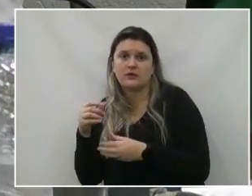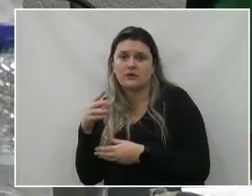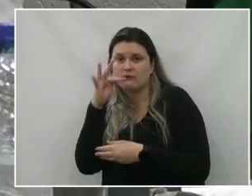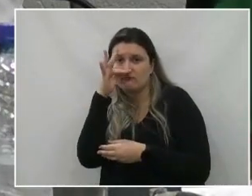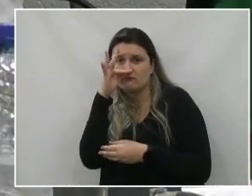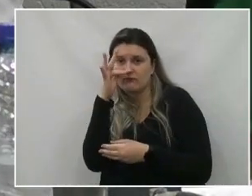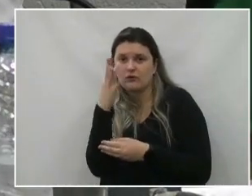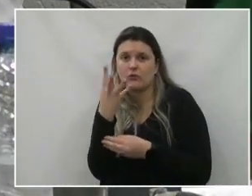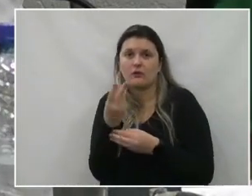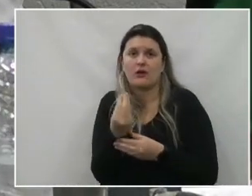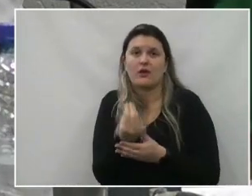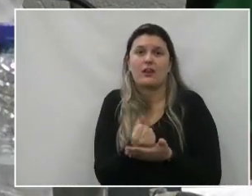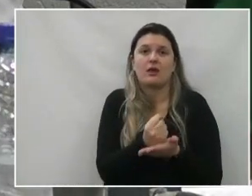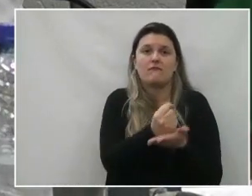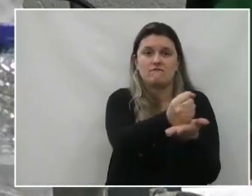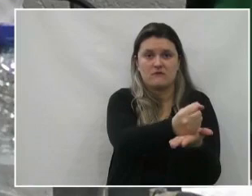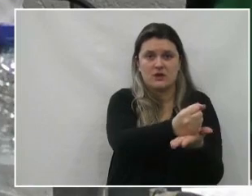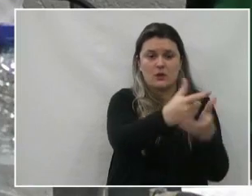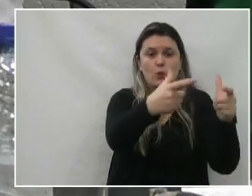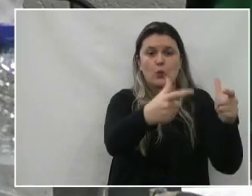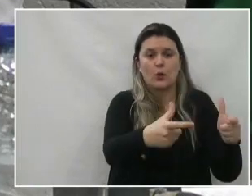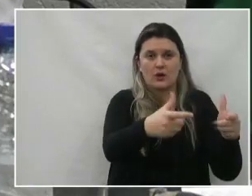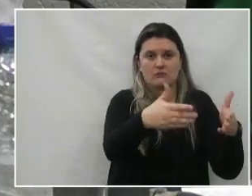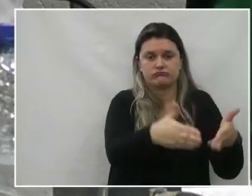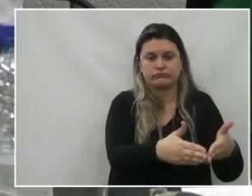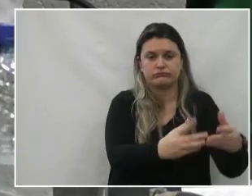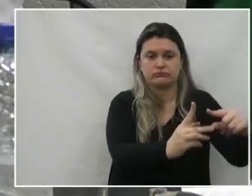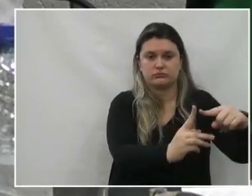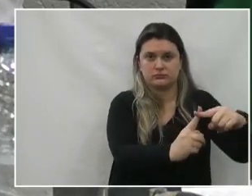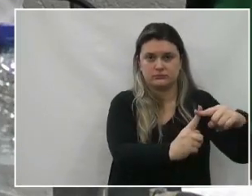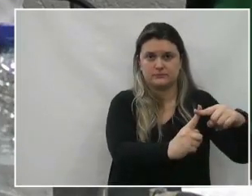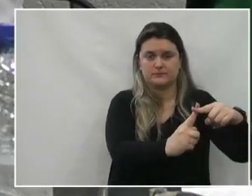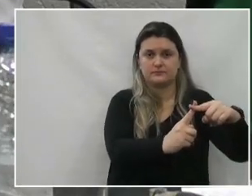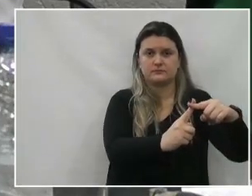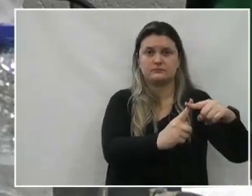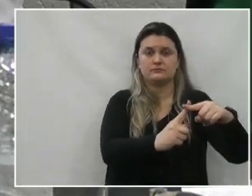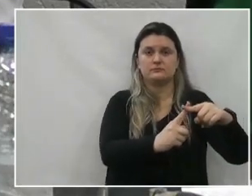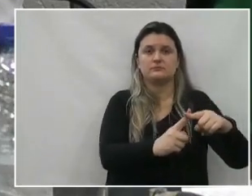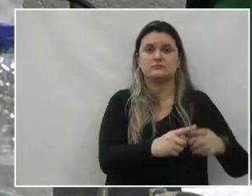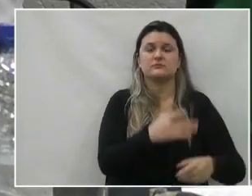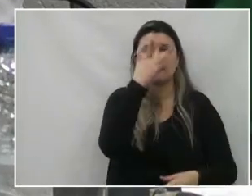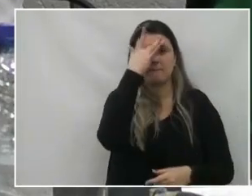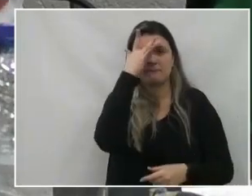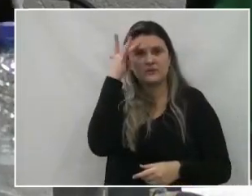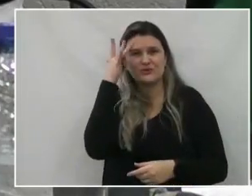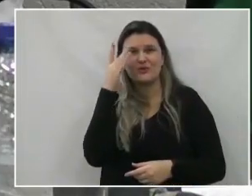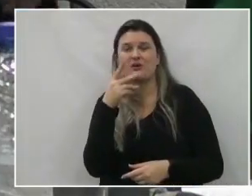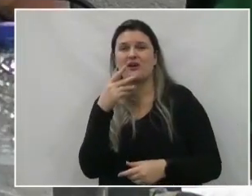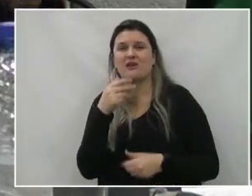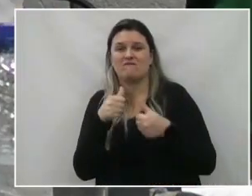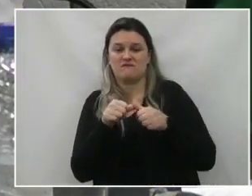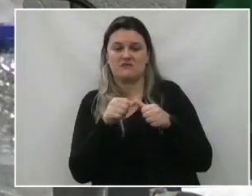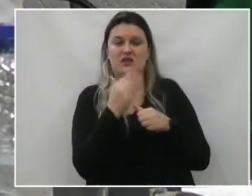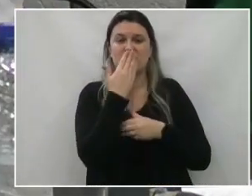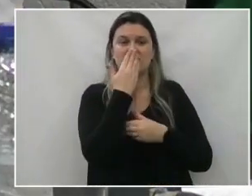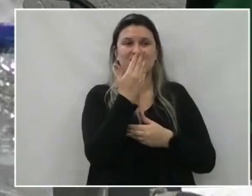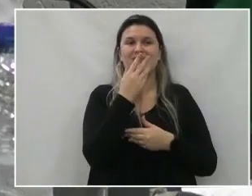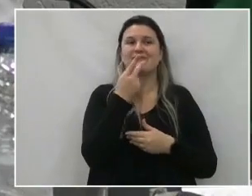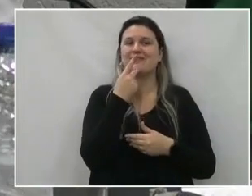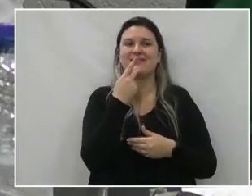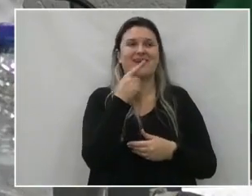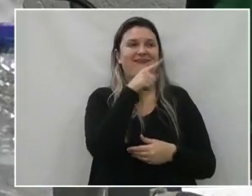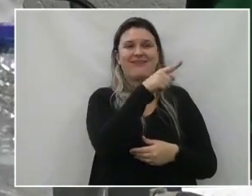flor e levar até lá, no túmulo do doente querido. Daí a pessoa ali na frente fica dizendo, ó, é lá,